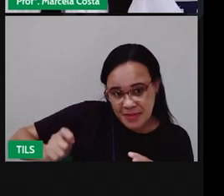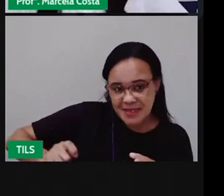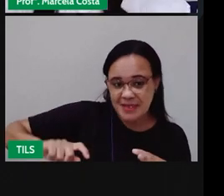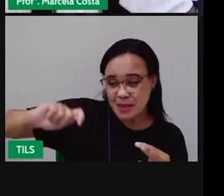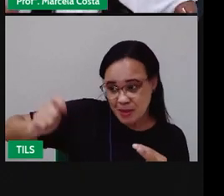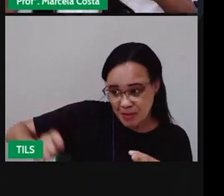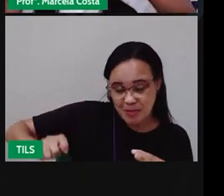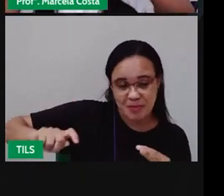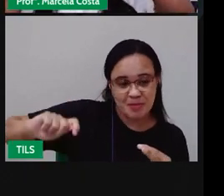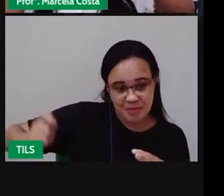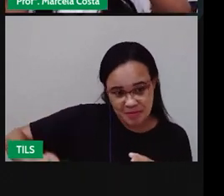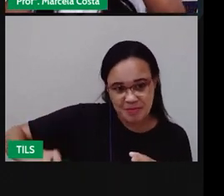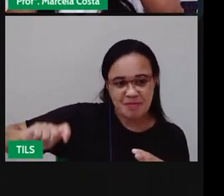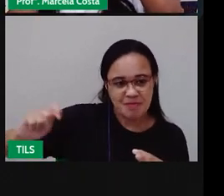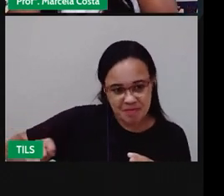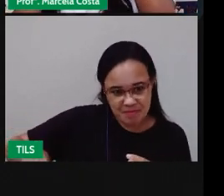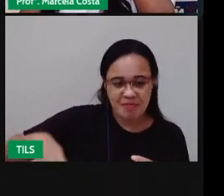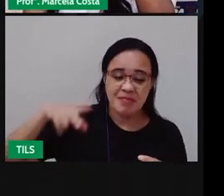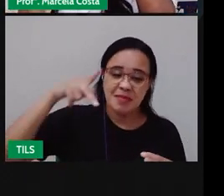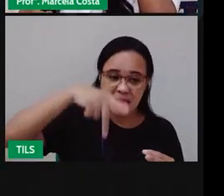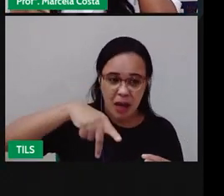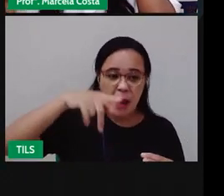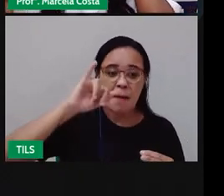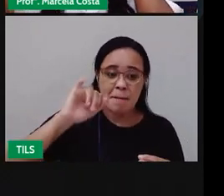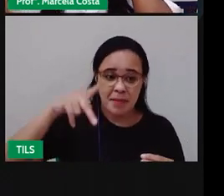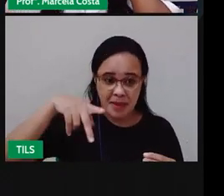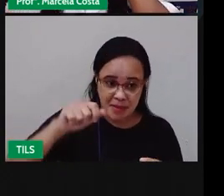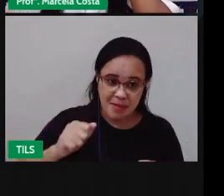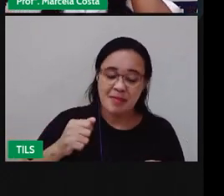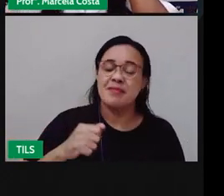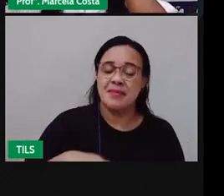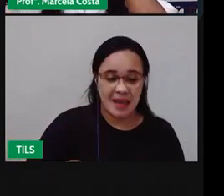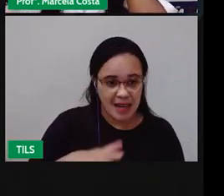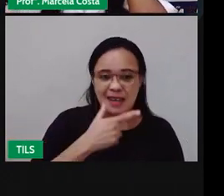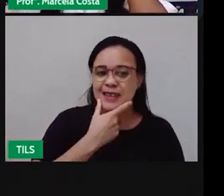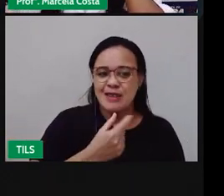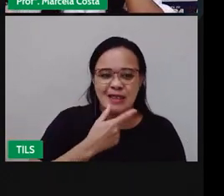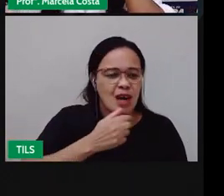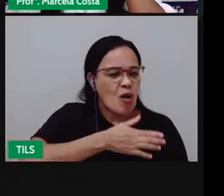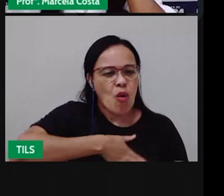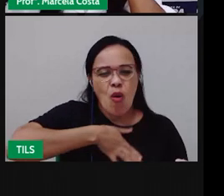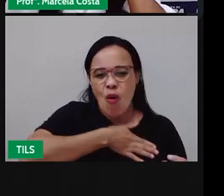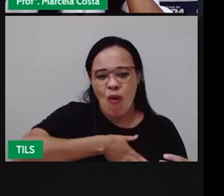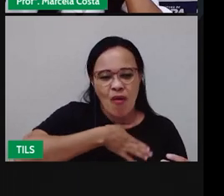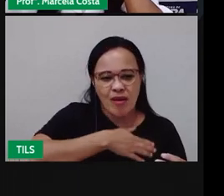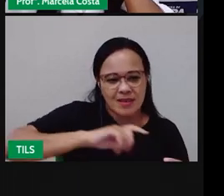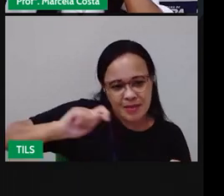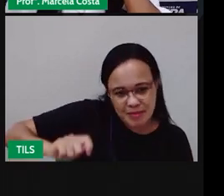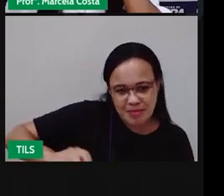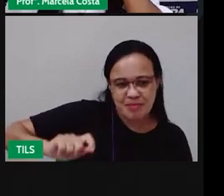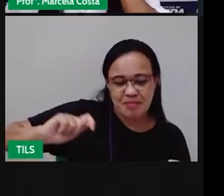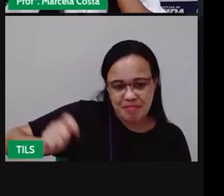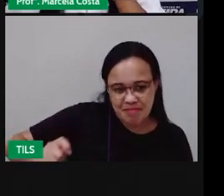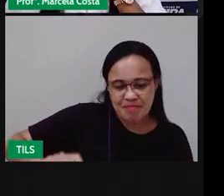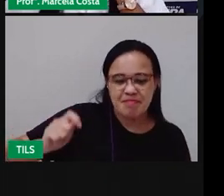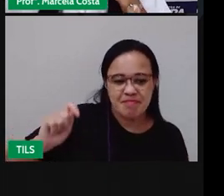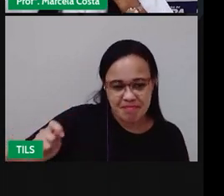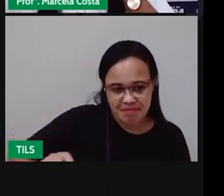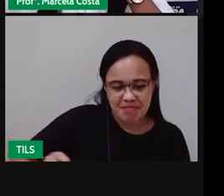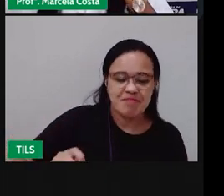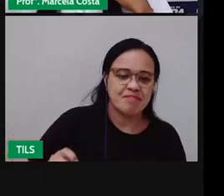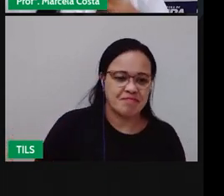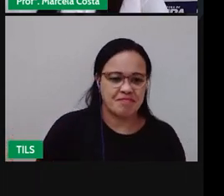Tem a brincadeira também De empinar pipa Né? Que é muito comum